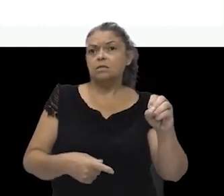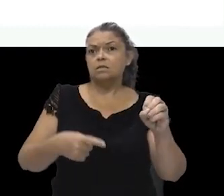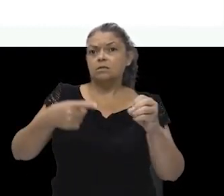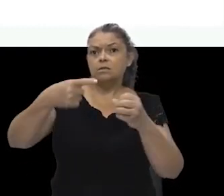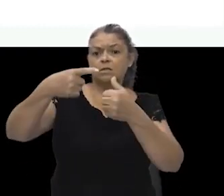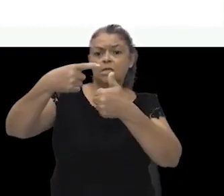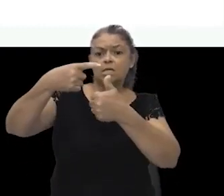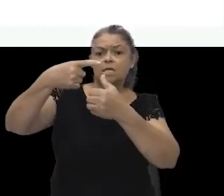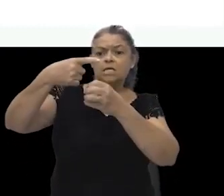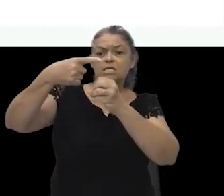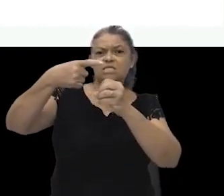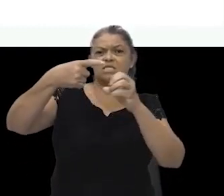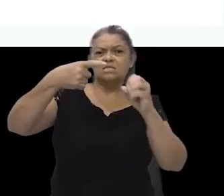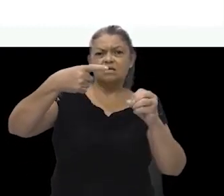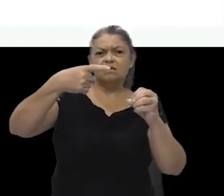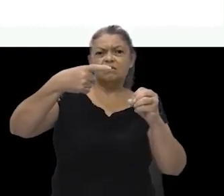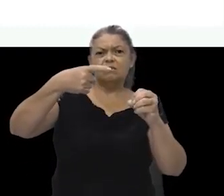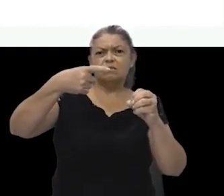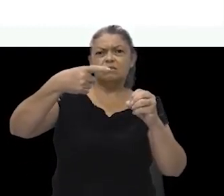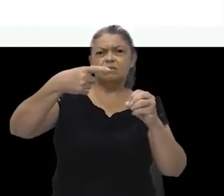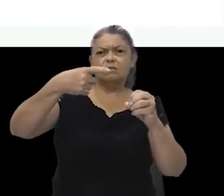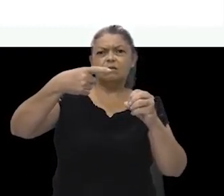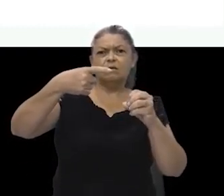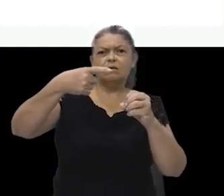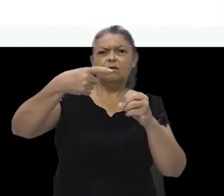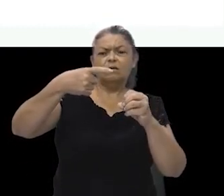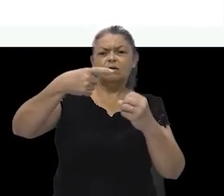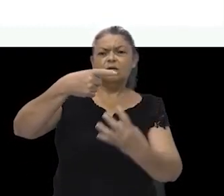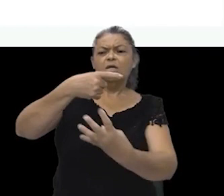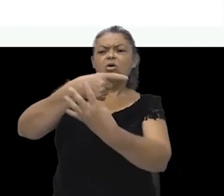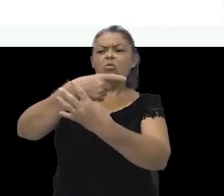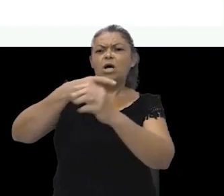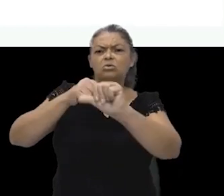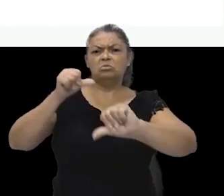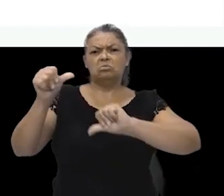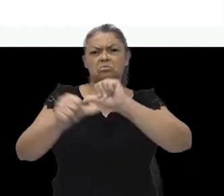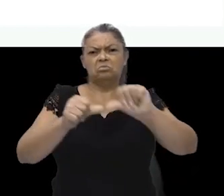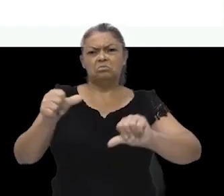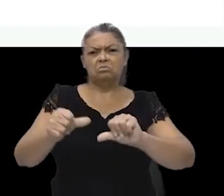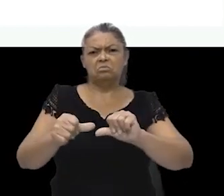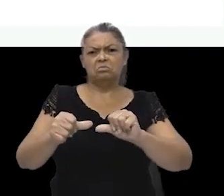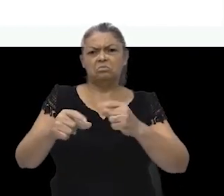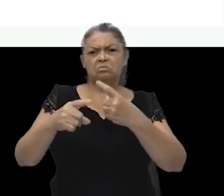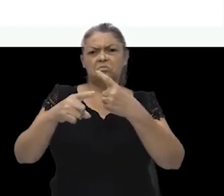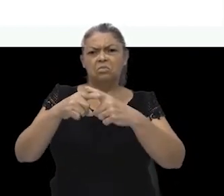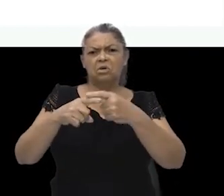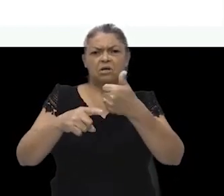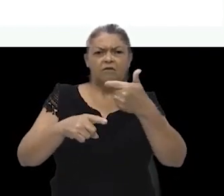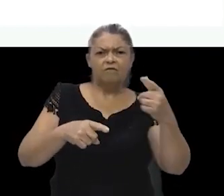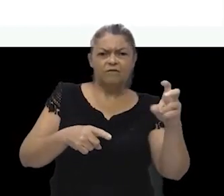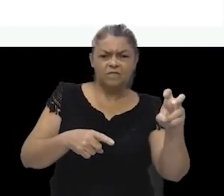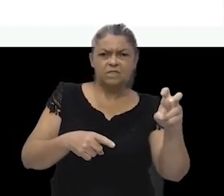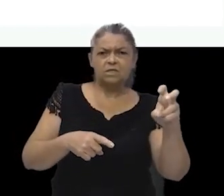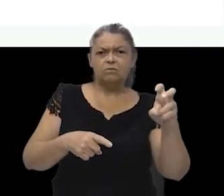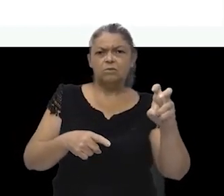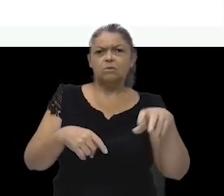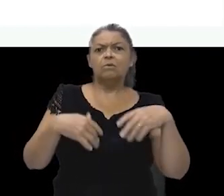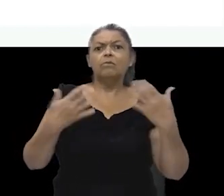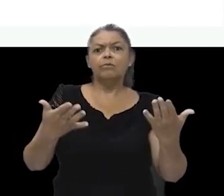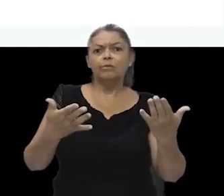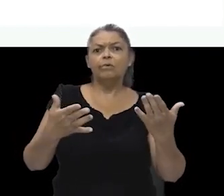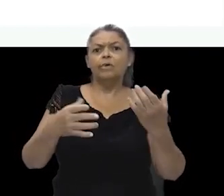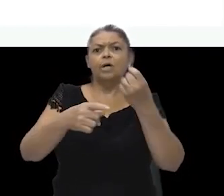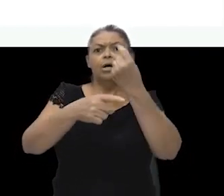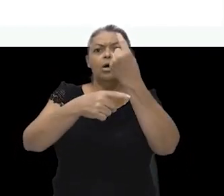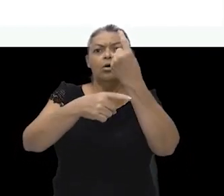o a gente fez com 4 para transformar em 100? Multiplicou por 25. Já que eu quero uma fração